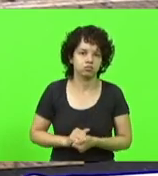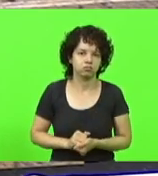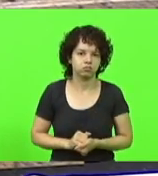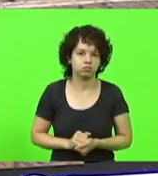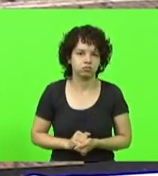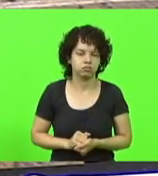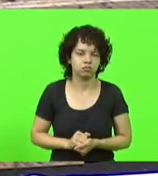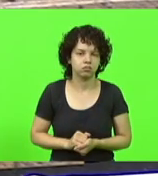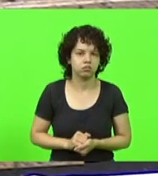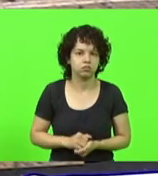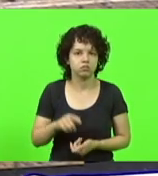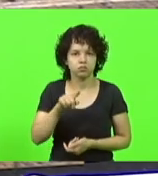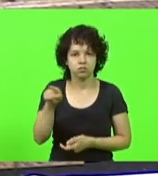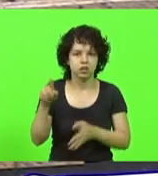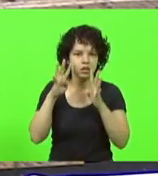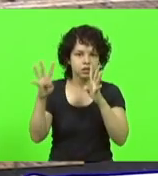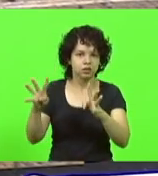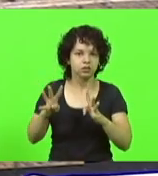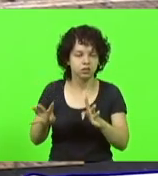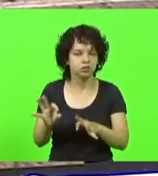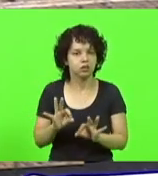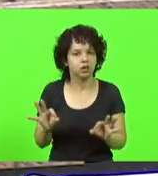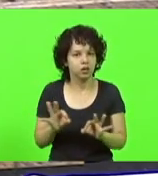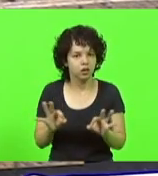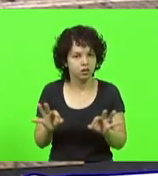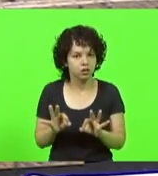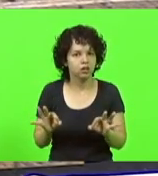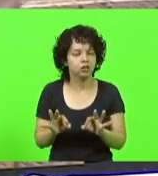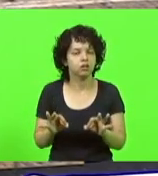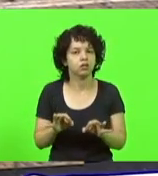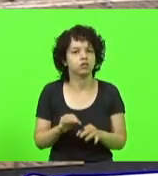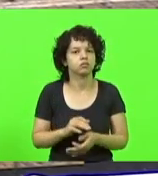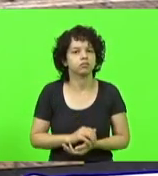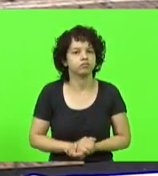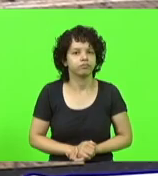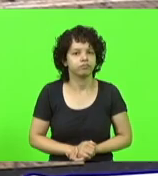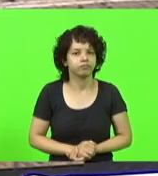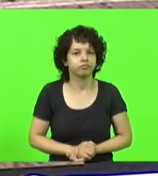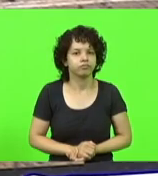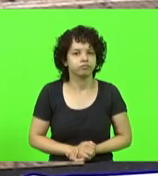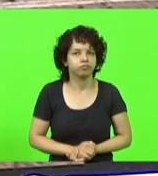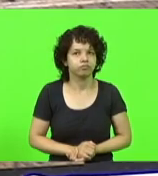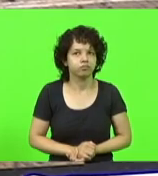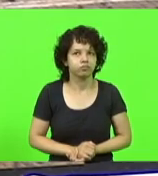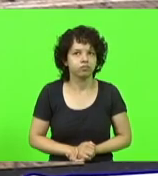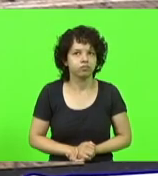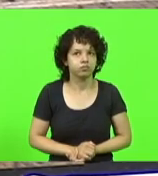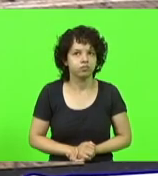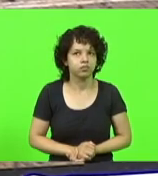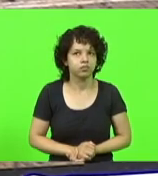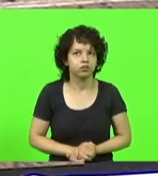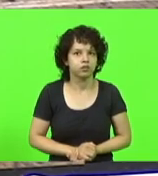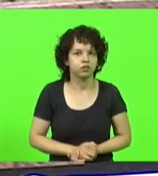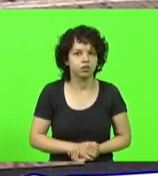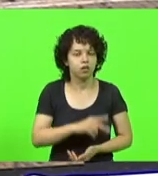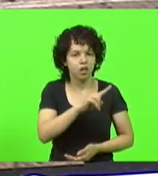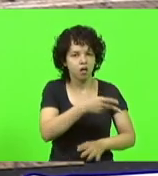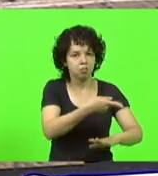não deram ouvidos, está lá, guerreiro lá em Criciúma, lá, deitado numa cama.